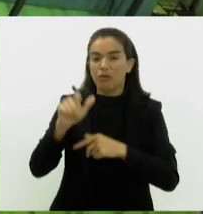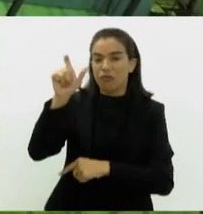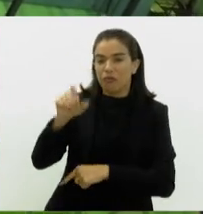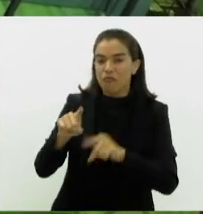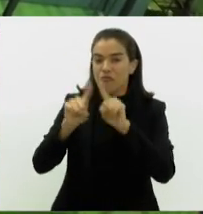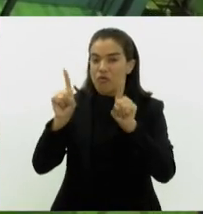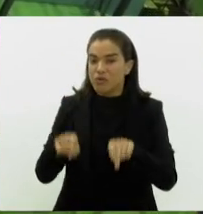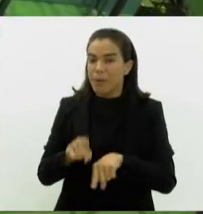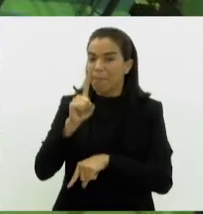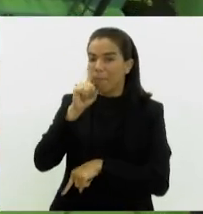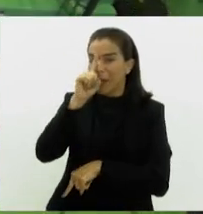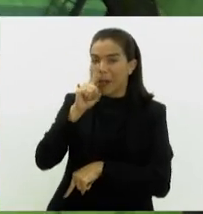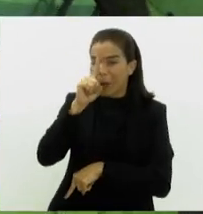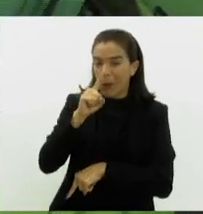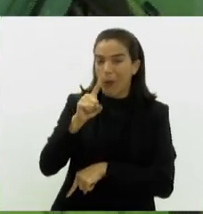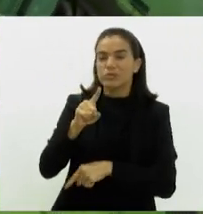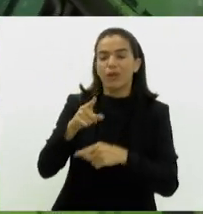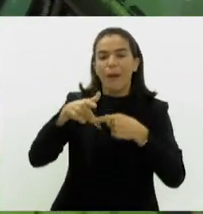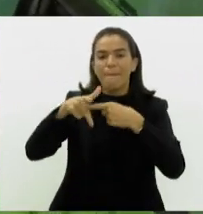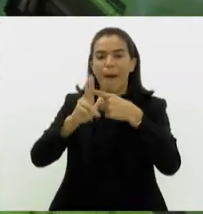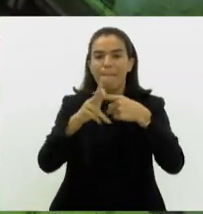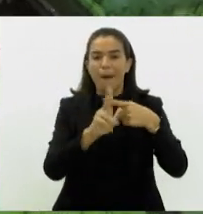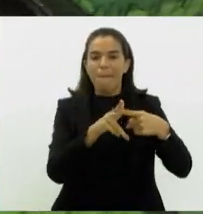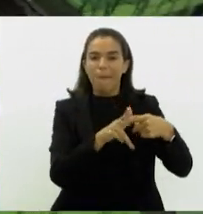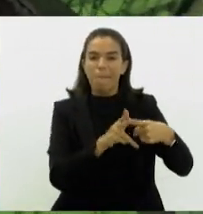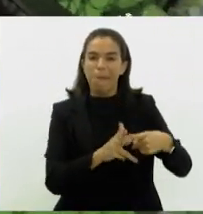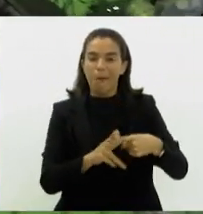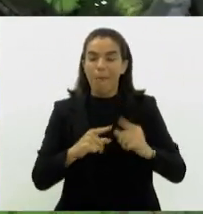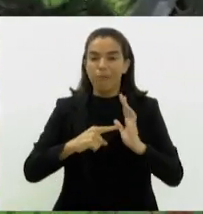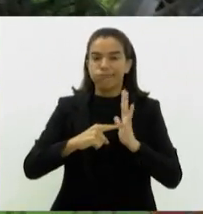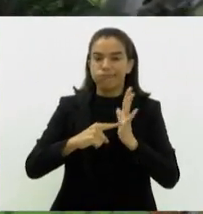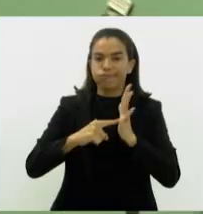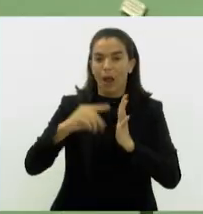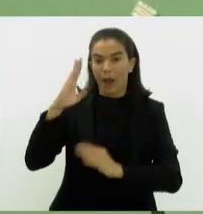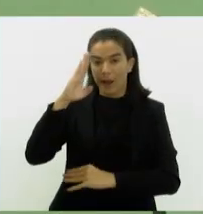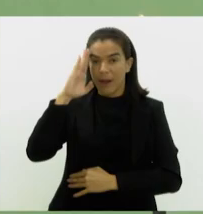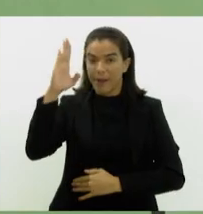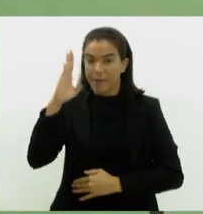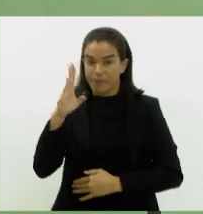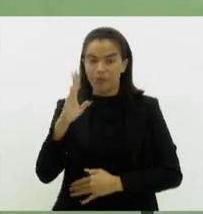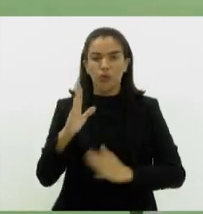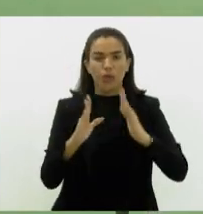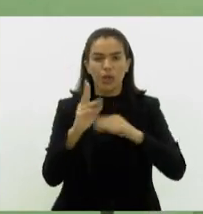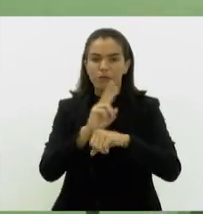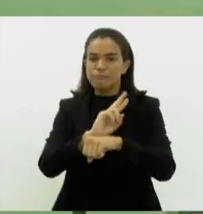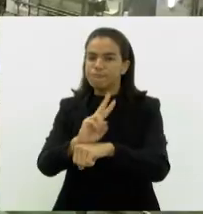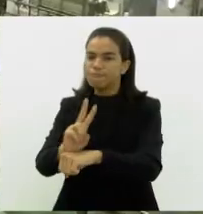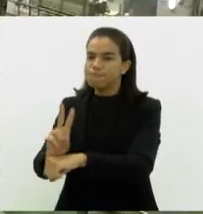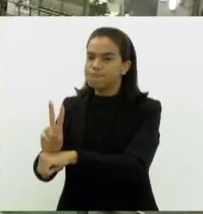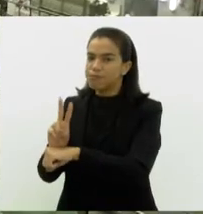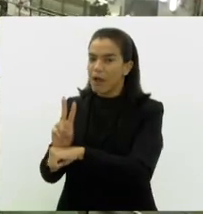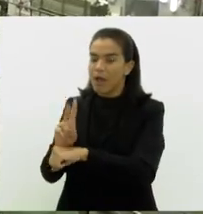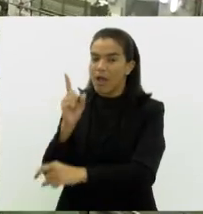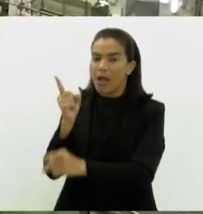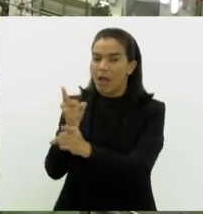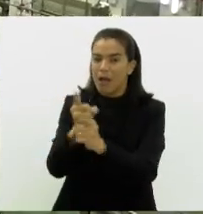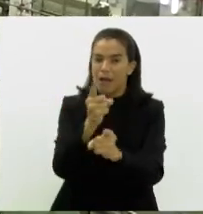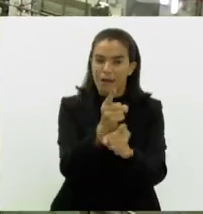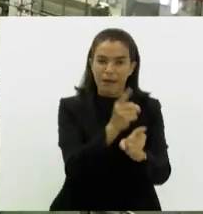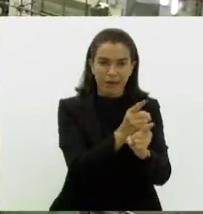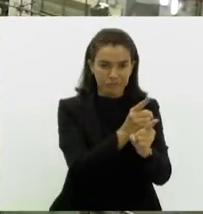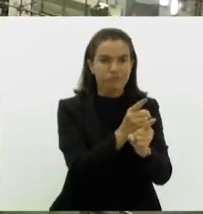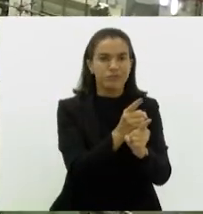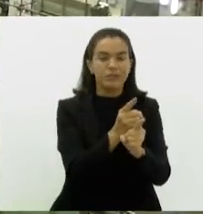riscos elétricos no reparo do transformador do gerador principal. Durante uma inspeção de rotina, foram identificados pontos